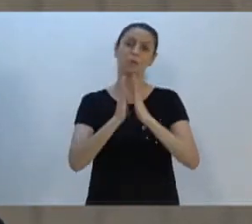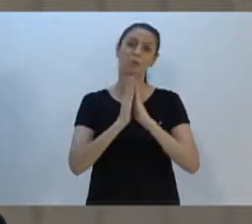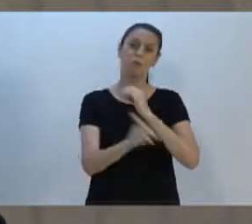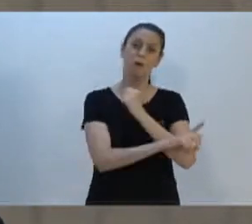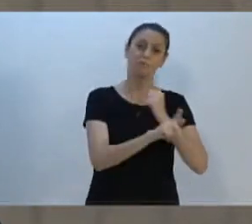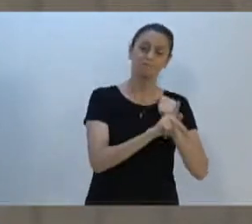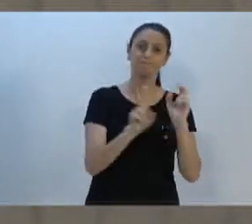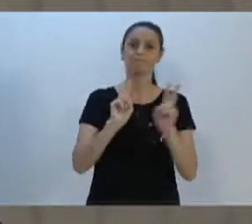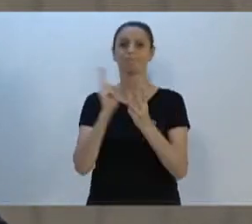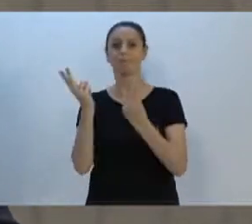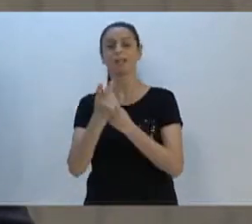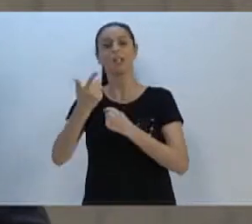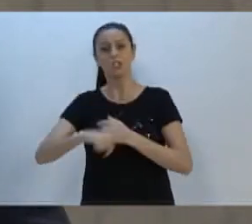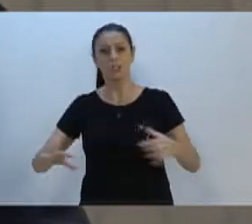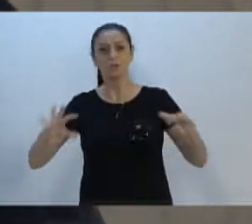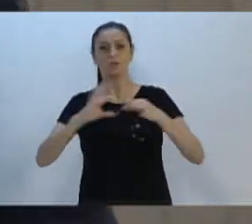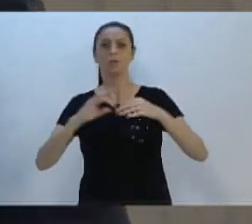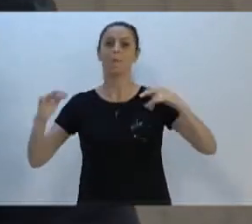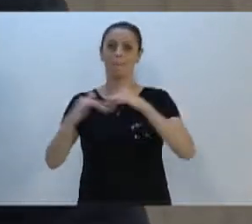ligação Velha Garcia.